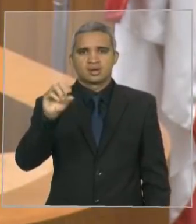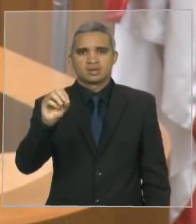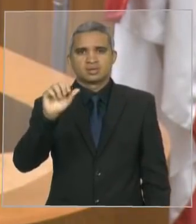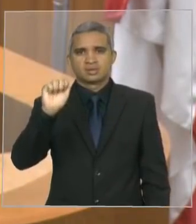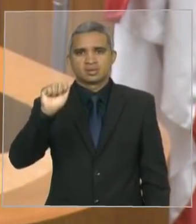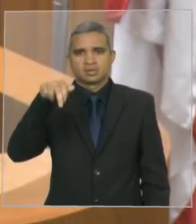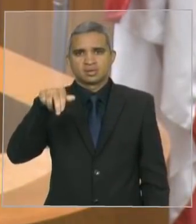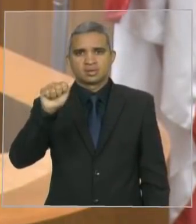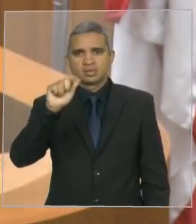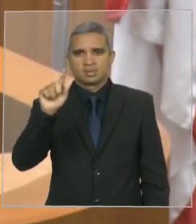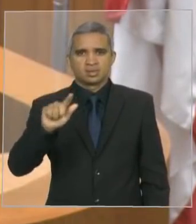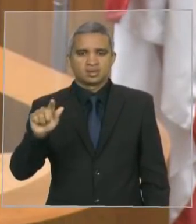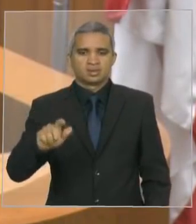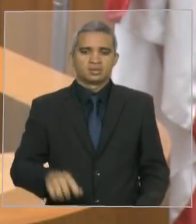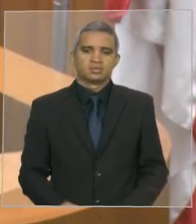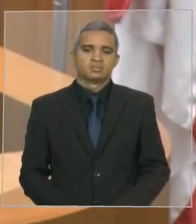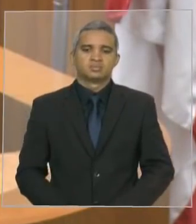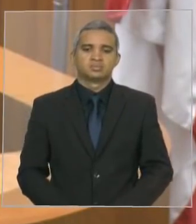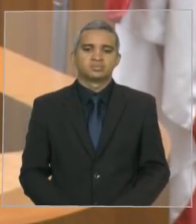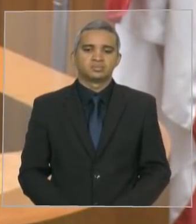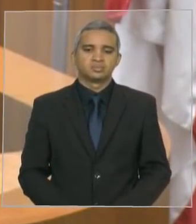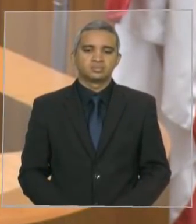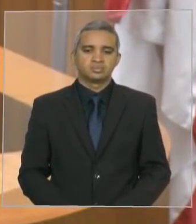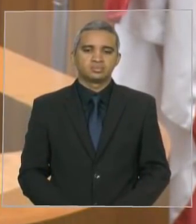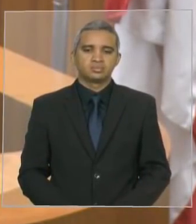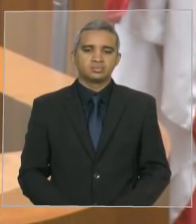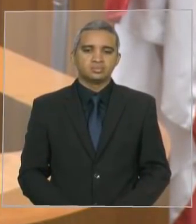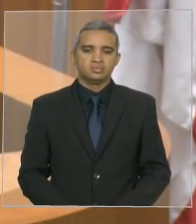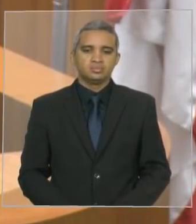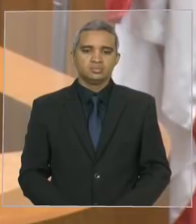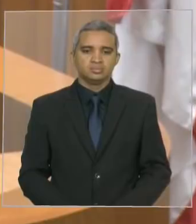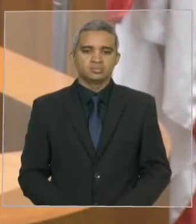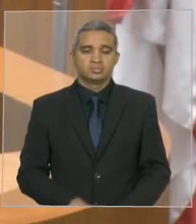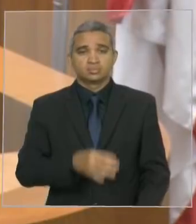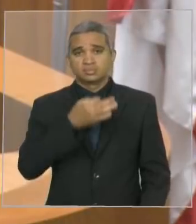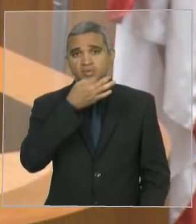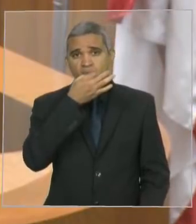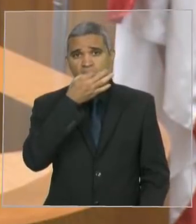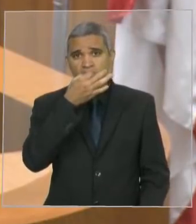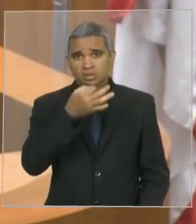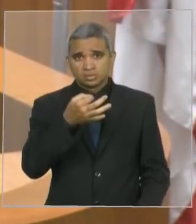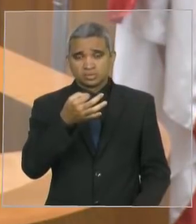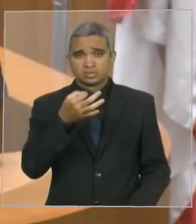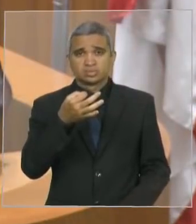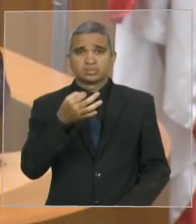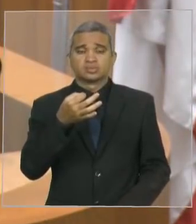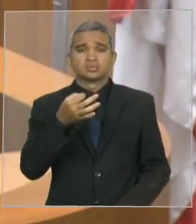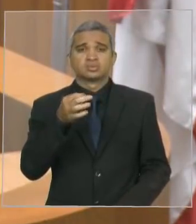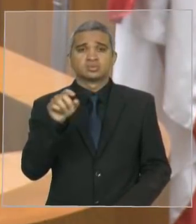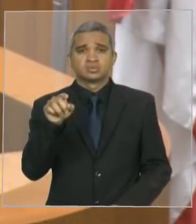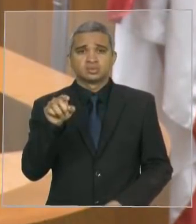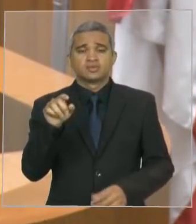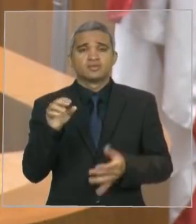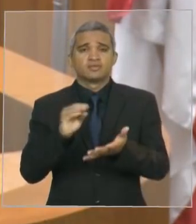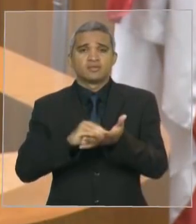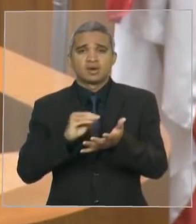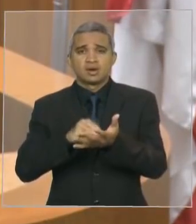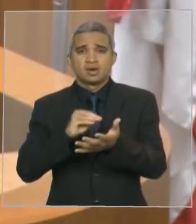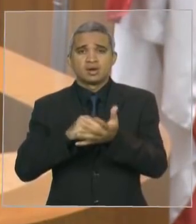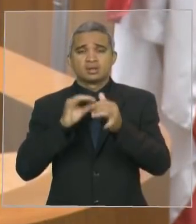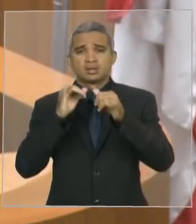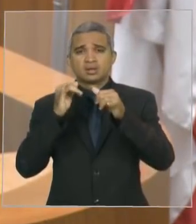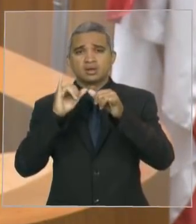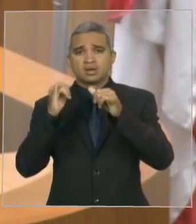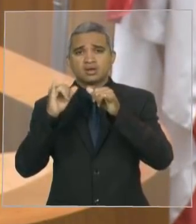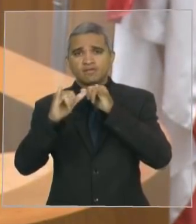aonde eu acho que isso ocorreu por falta de informação do